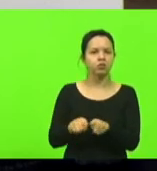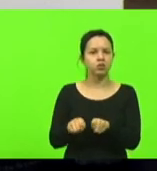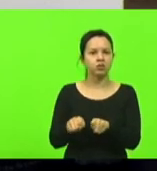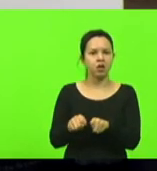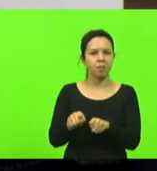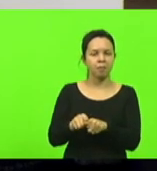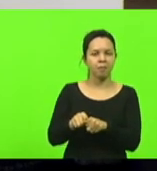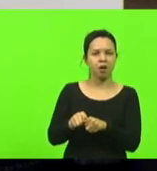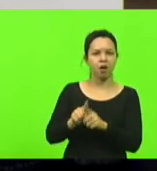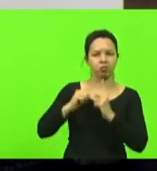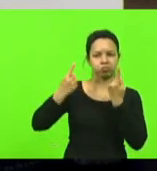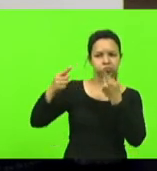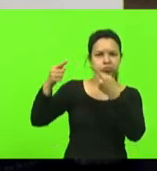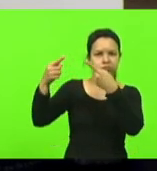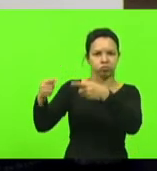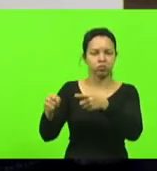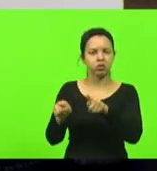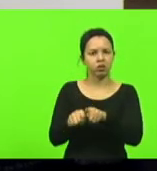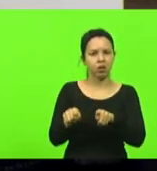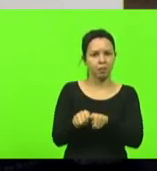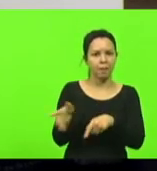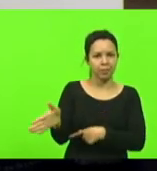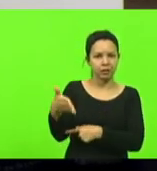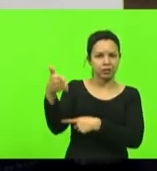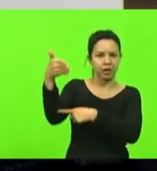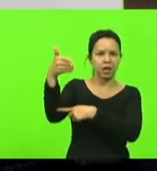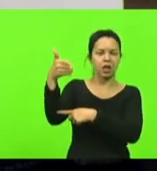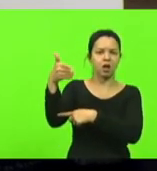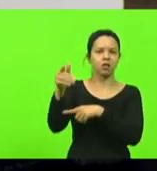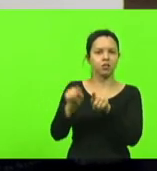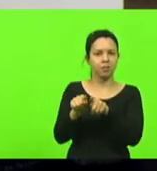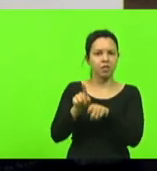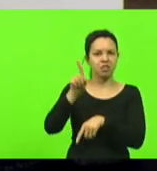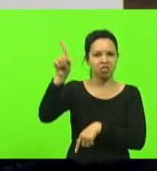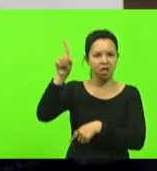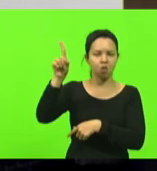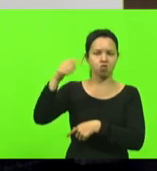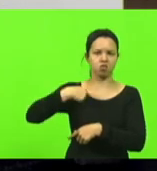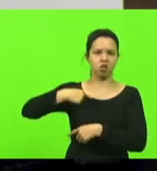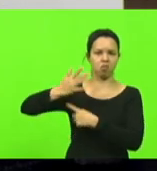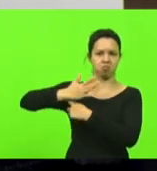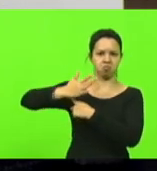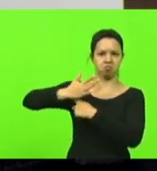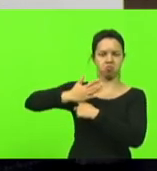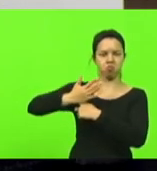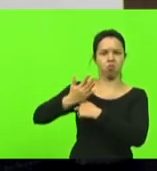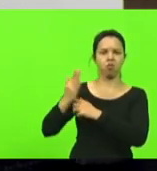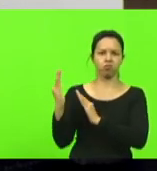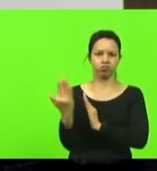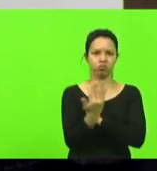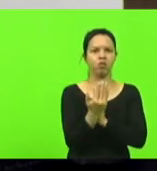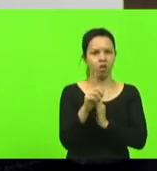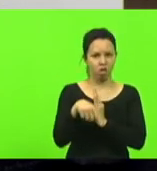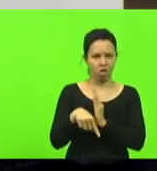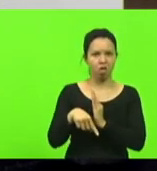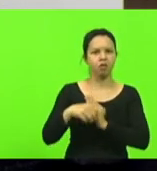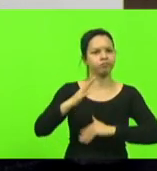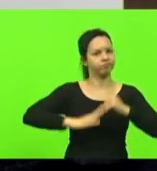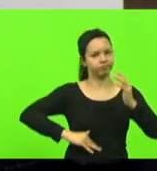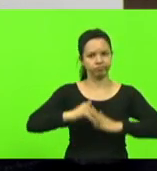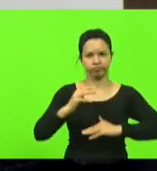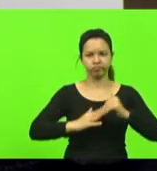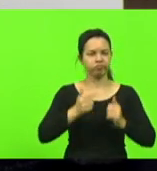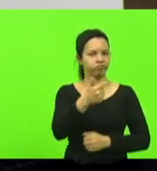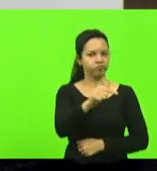bandeira e Deus como escudo significa não ter competência para resolver os problemas cada